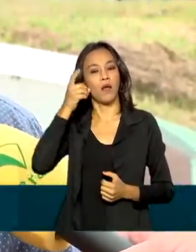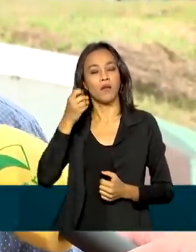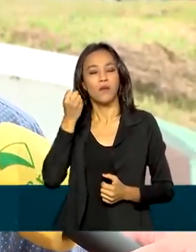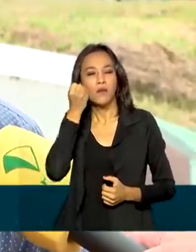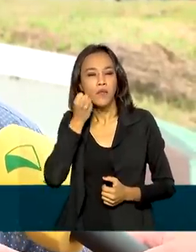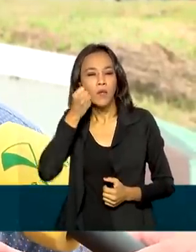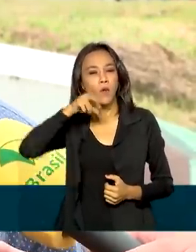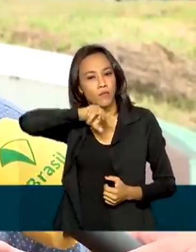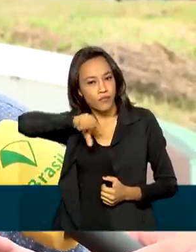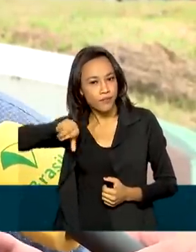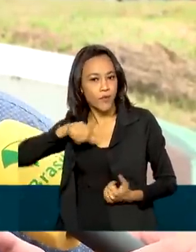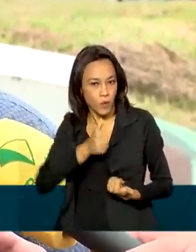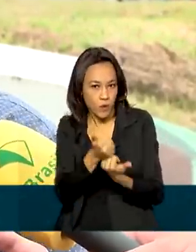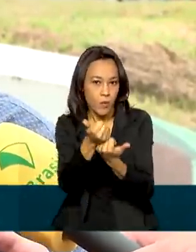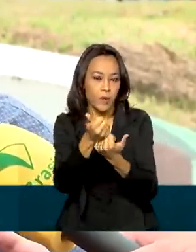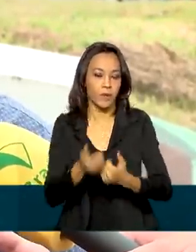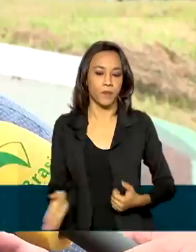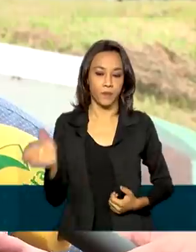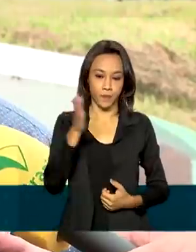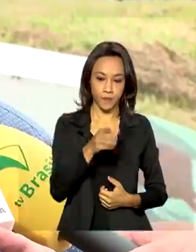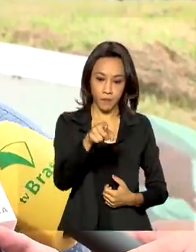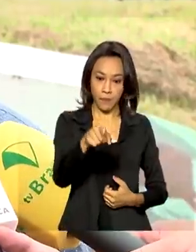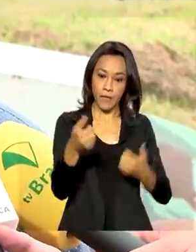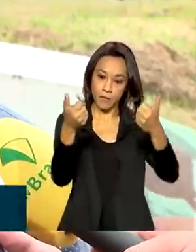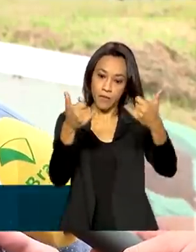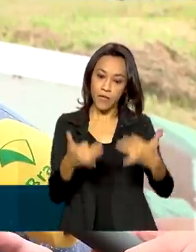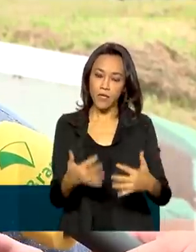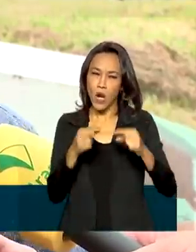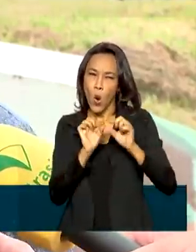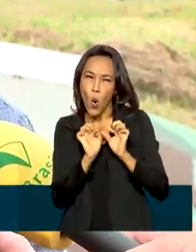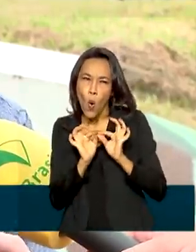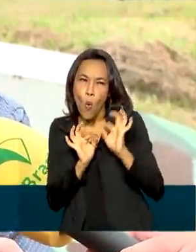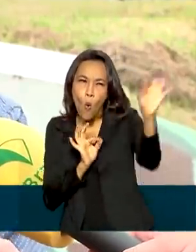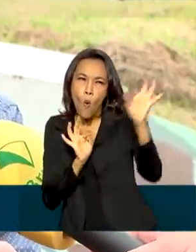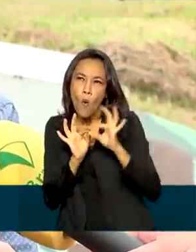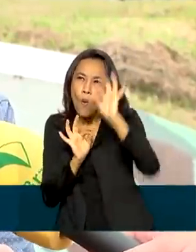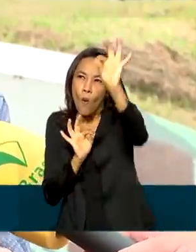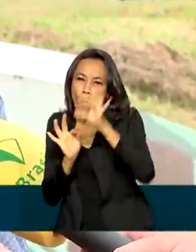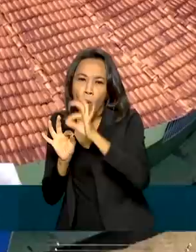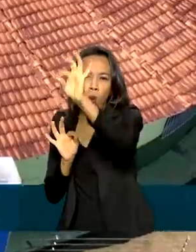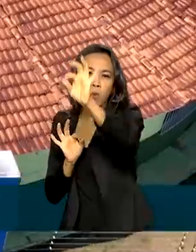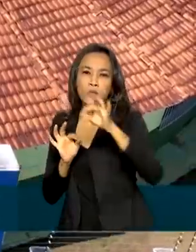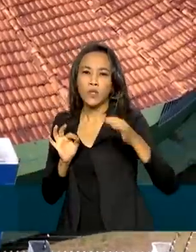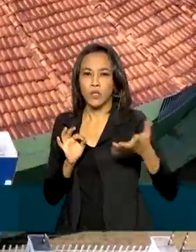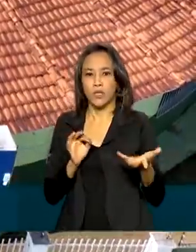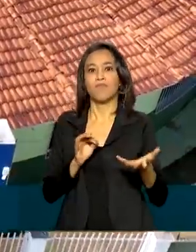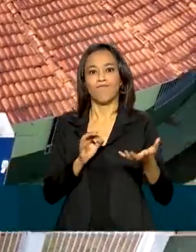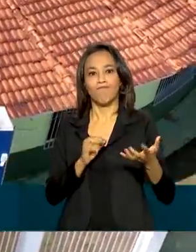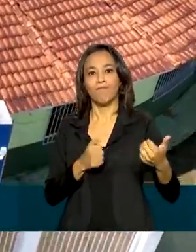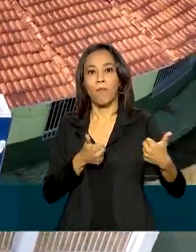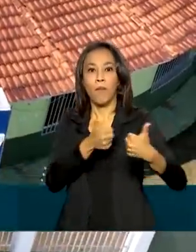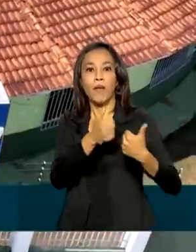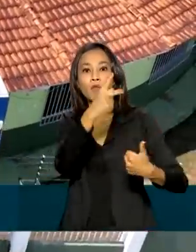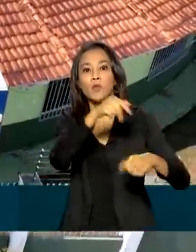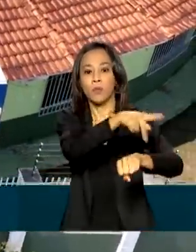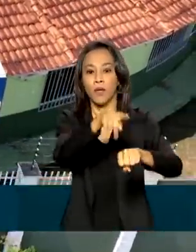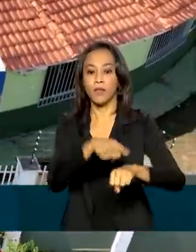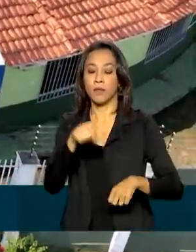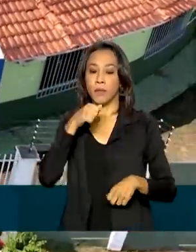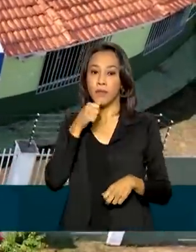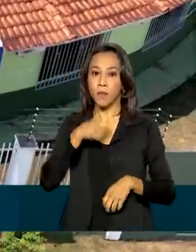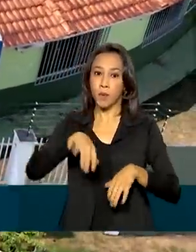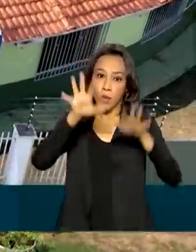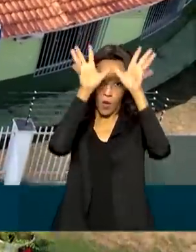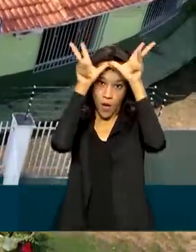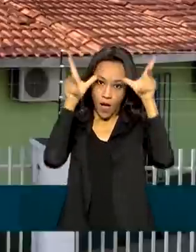mais distante do nosso país, que está na faixa de fronteira, está na linha de fronteira. Em Cruzeiro do Sul, no Acre,